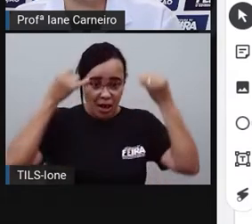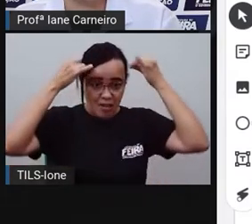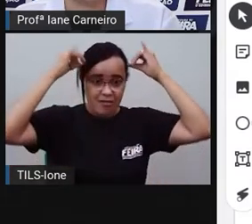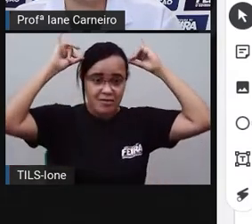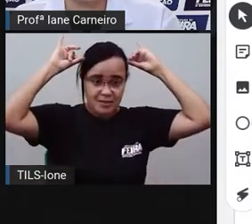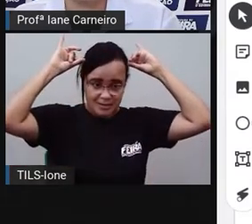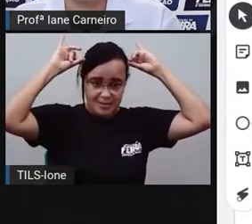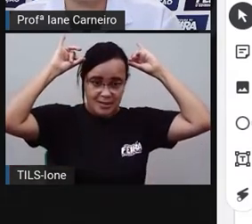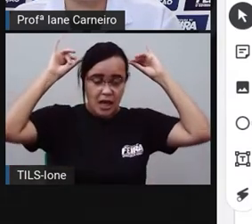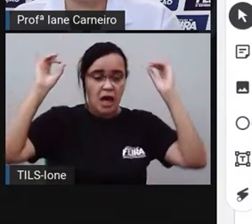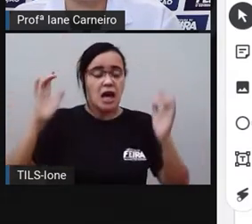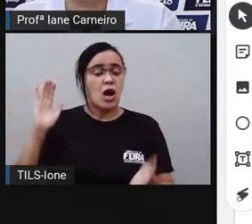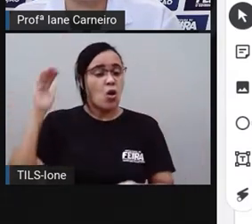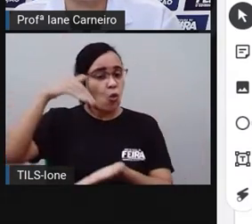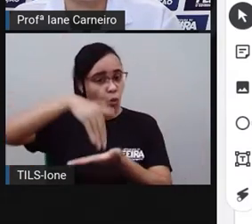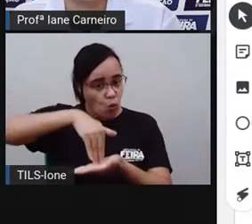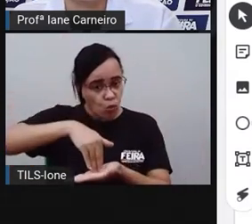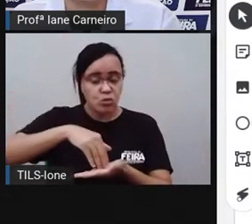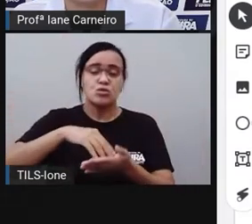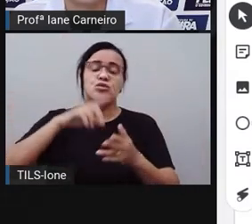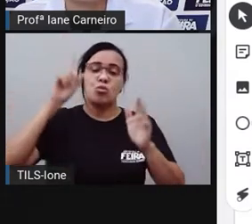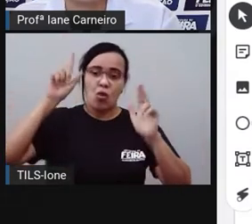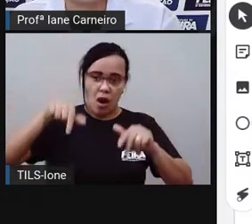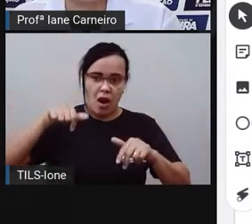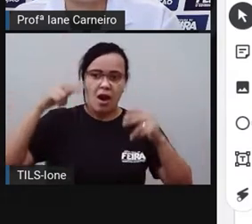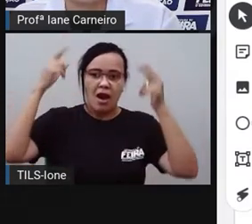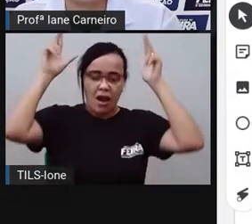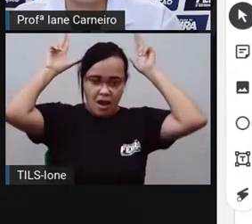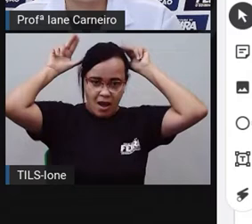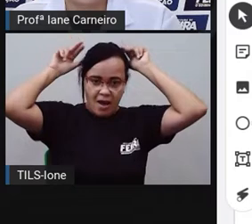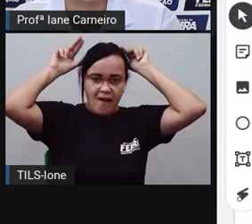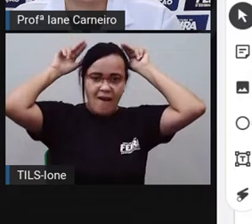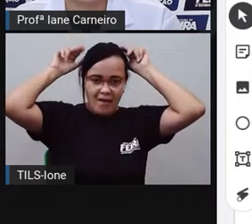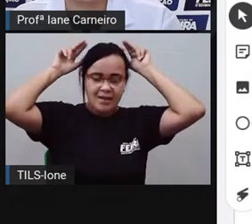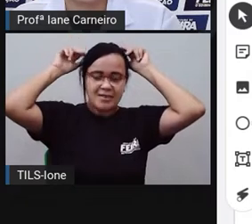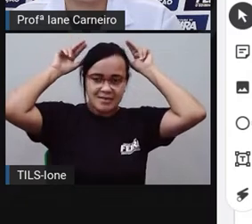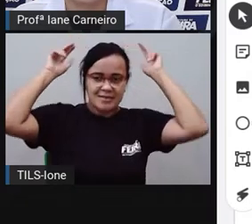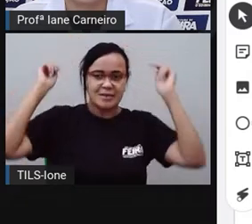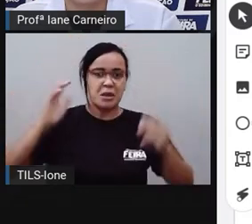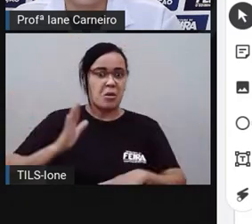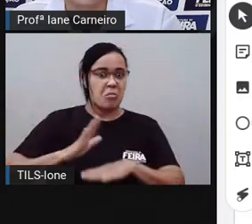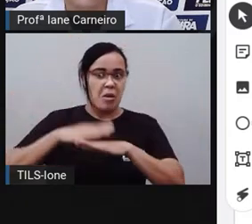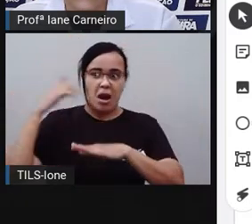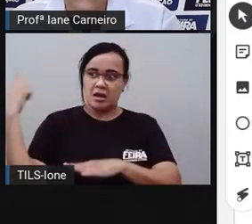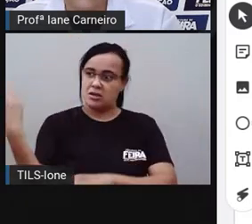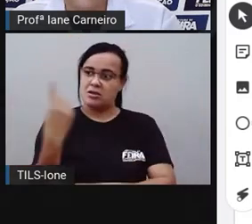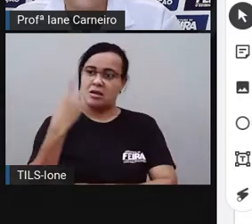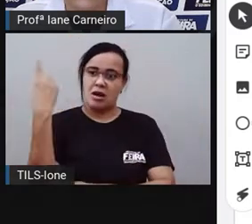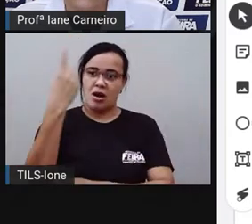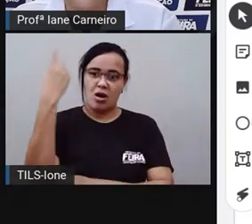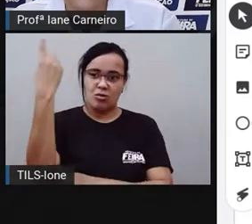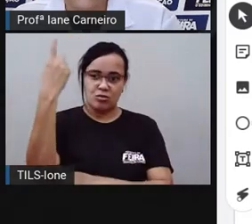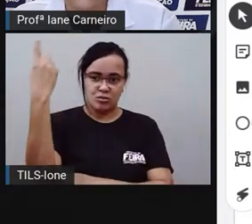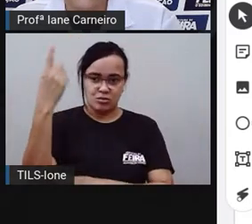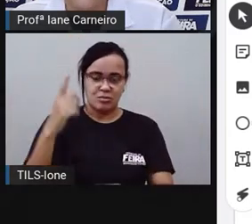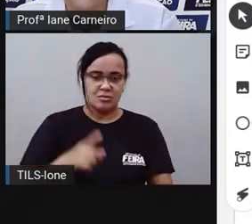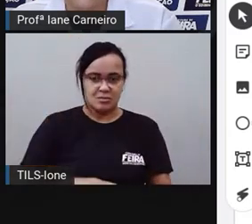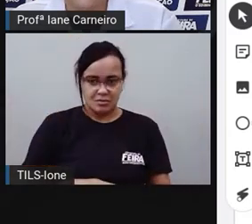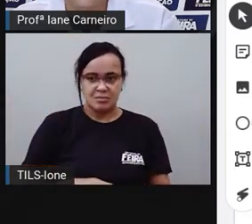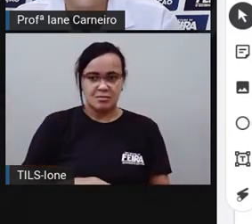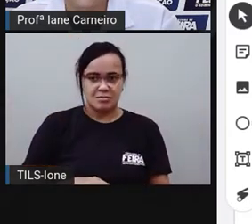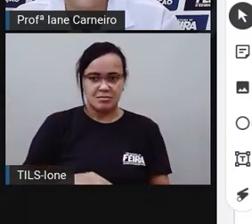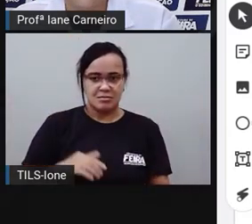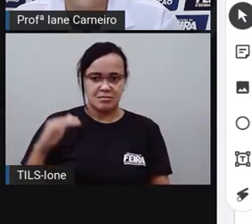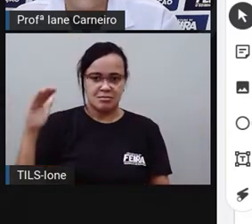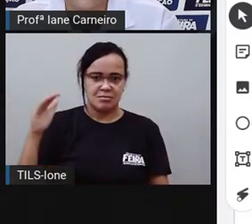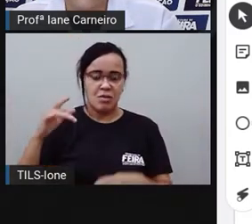E por fim, ó o cavalo. O cavalo é mais alto, né? Que a vaca. Aqui está errado porque ela ficou menor, não foi?